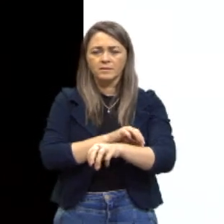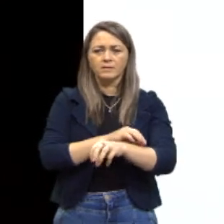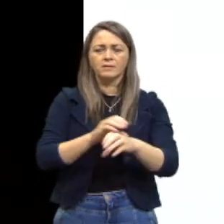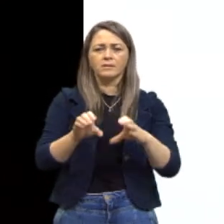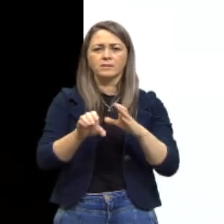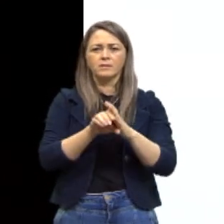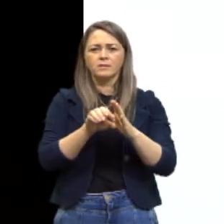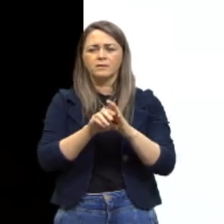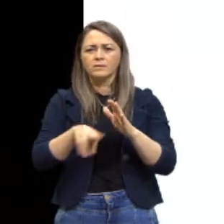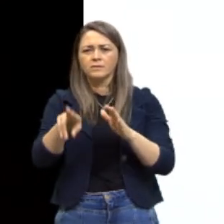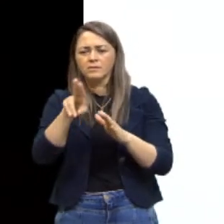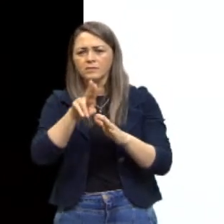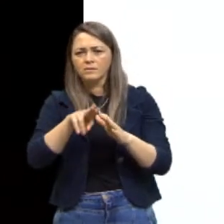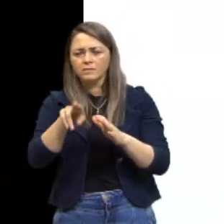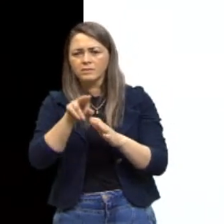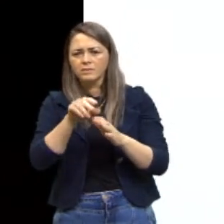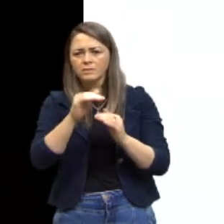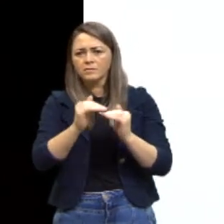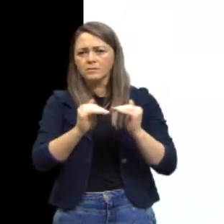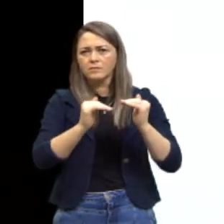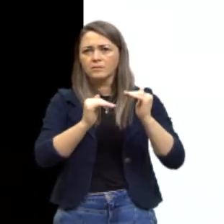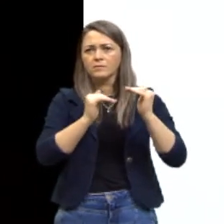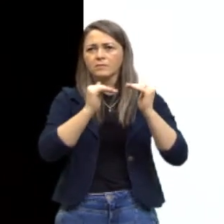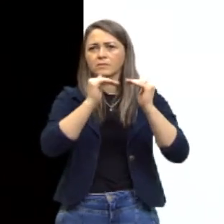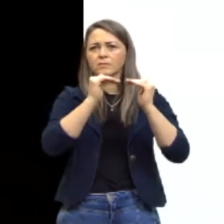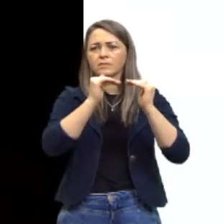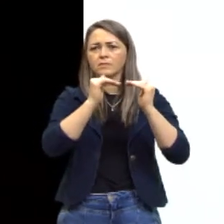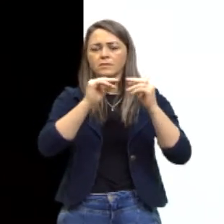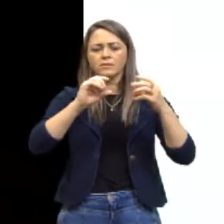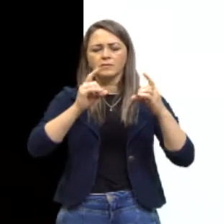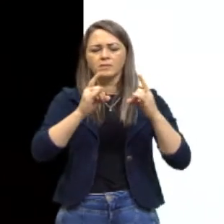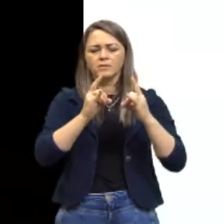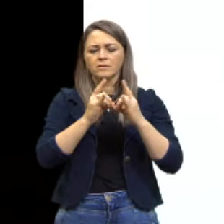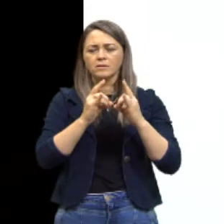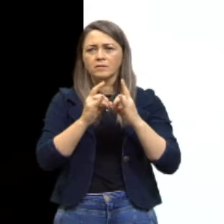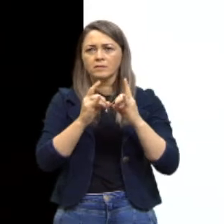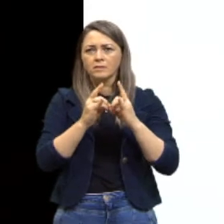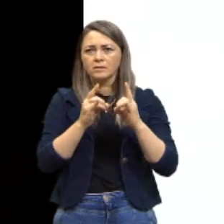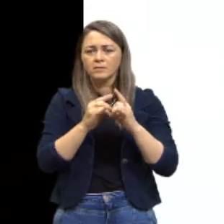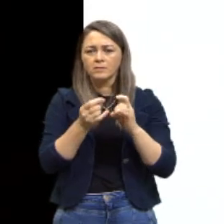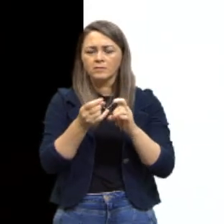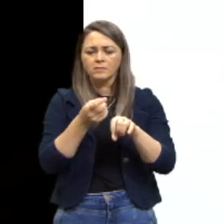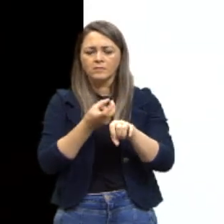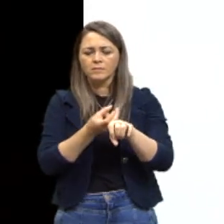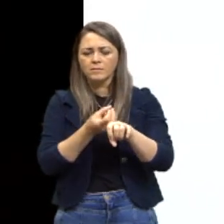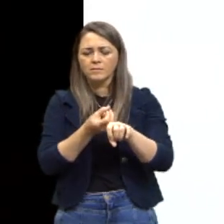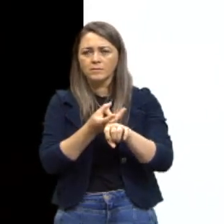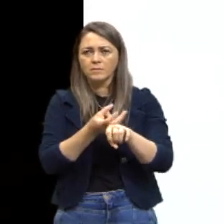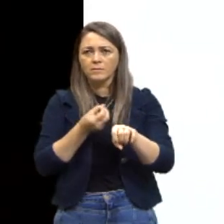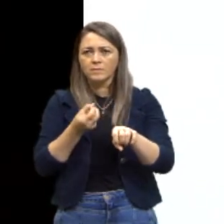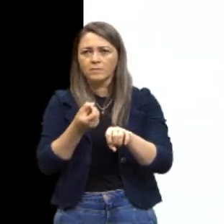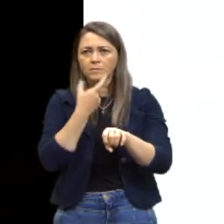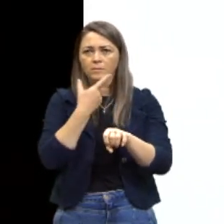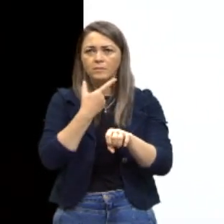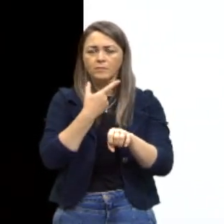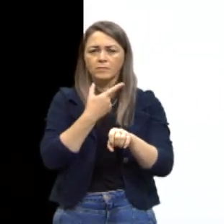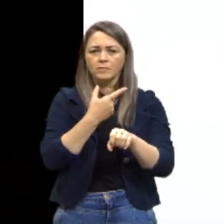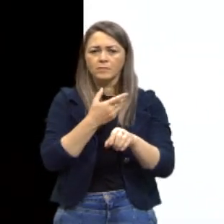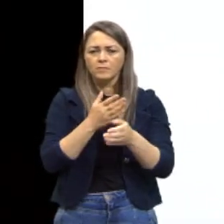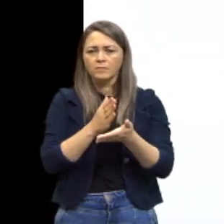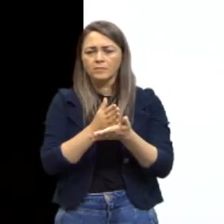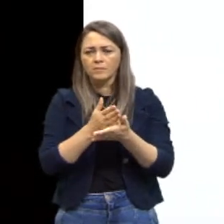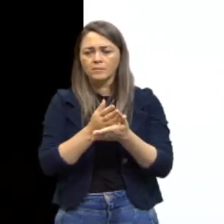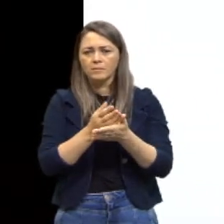aplicação de um fator de crescimento, o hormônio e do antibiótico no meio de